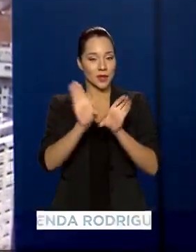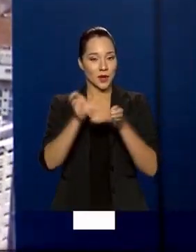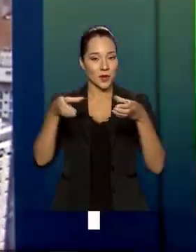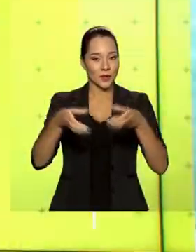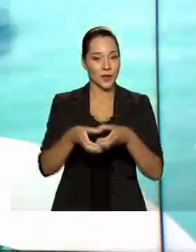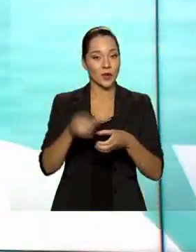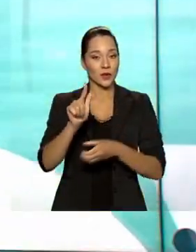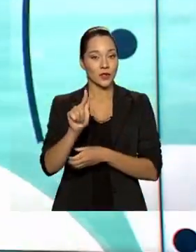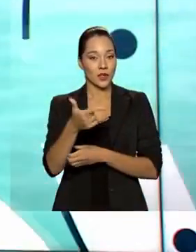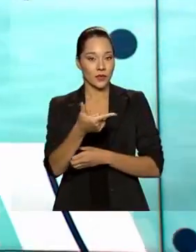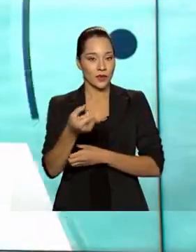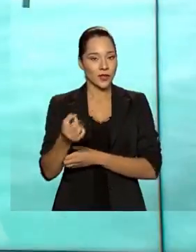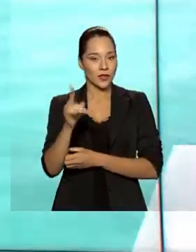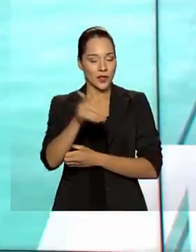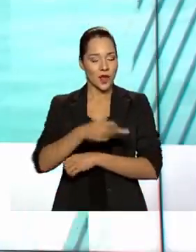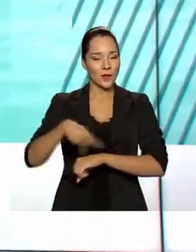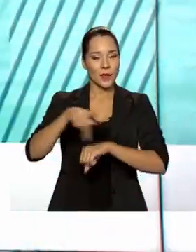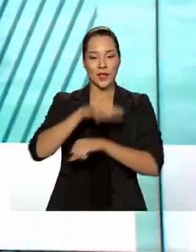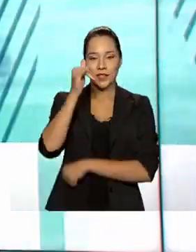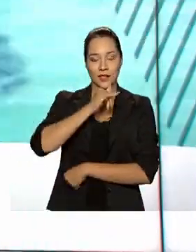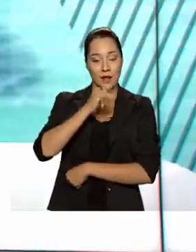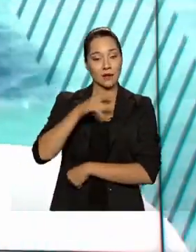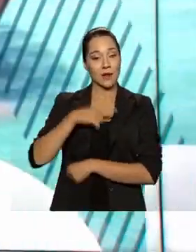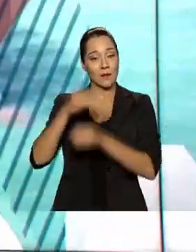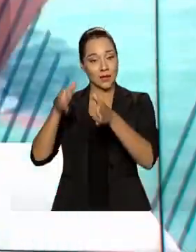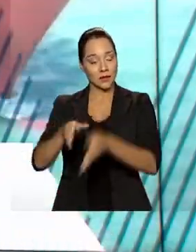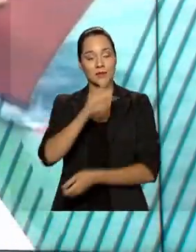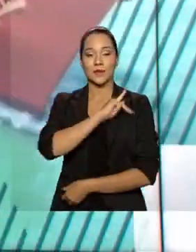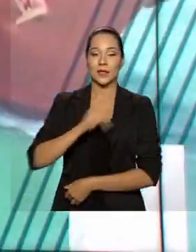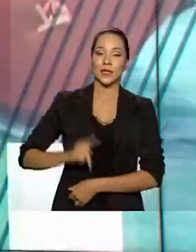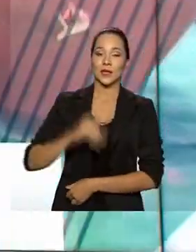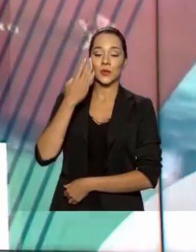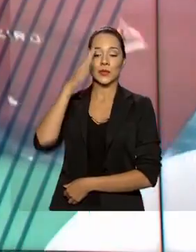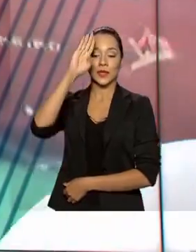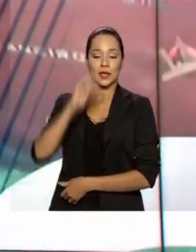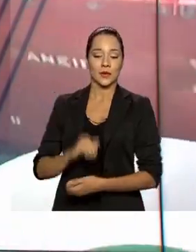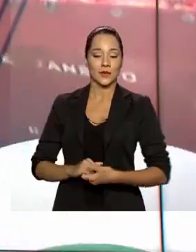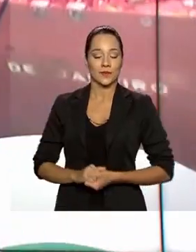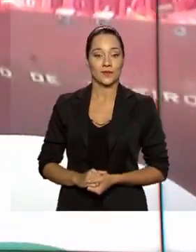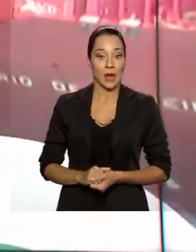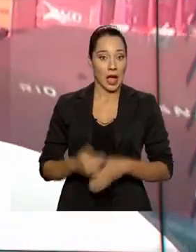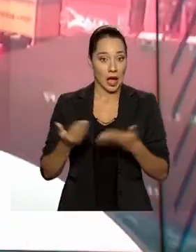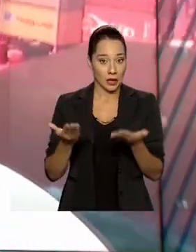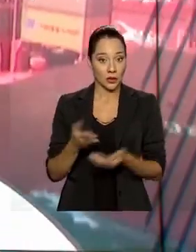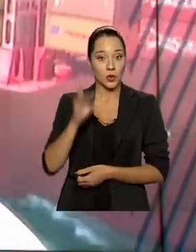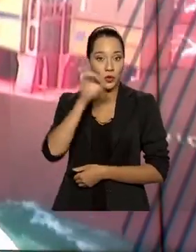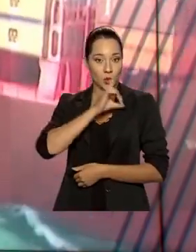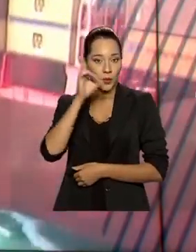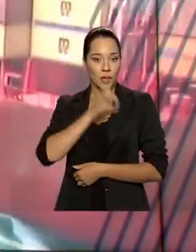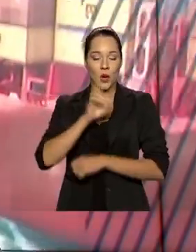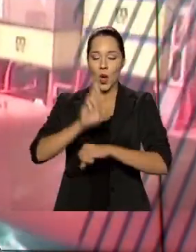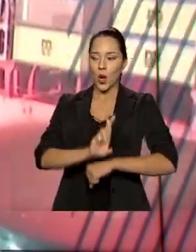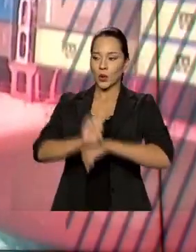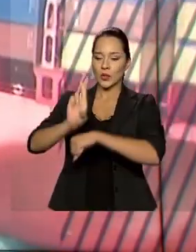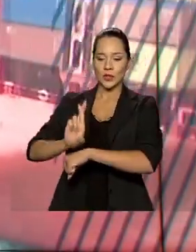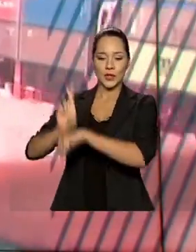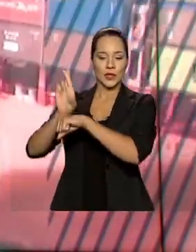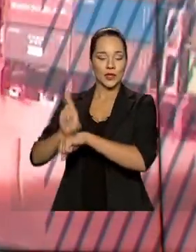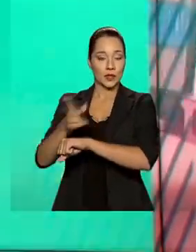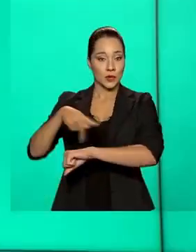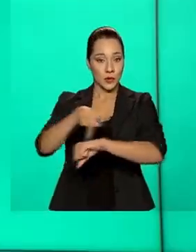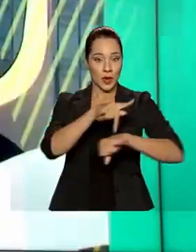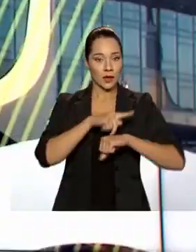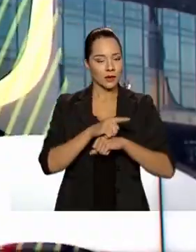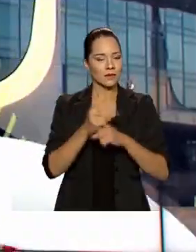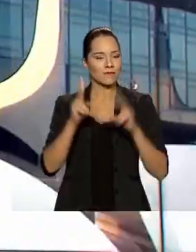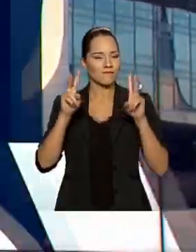G20 em Roma, na Itália, que conta com a participação do presidente Jair Bolsonaro. Neste domingo, os líderes mundiais falam sobre